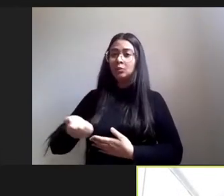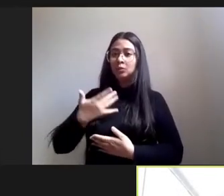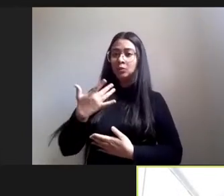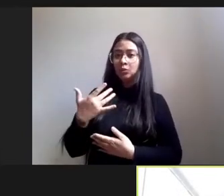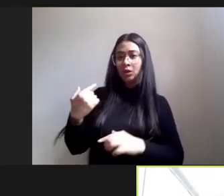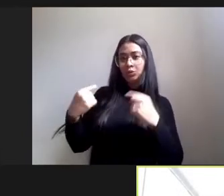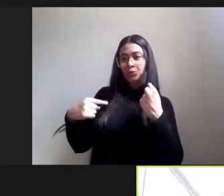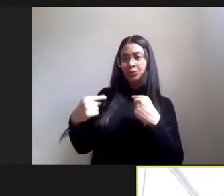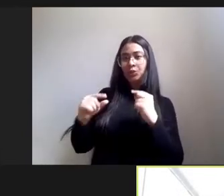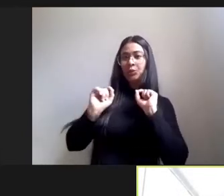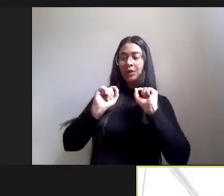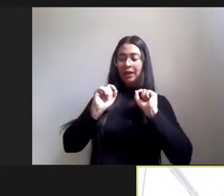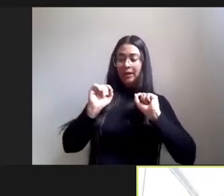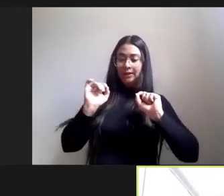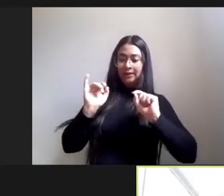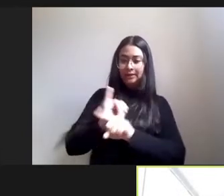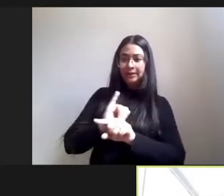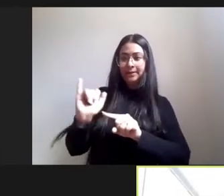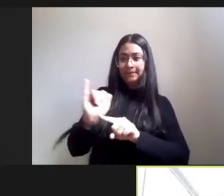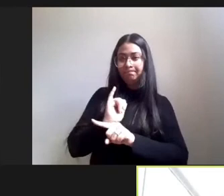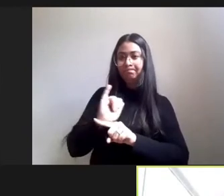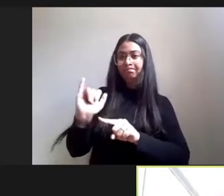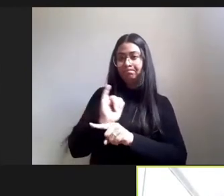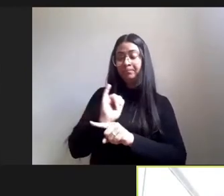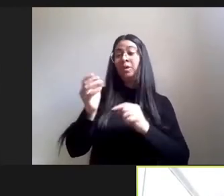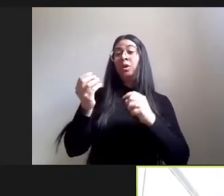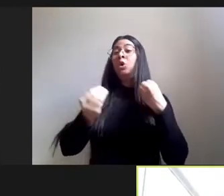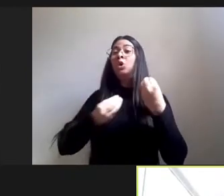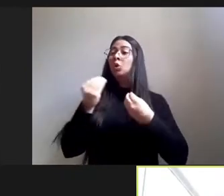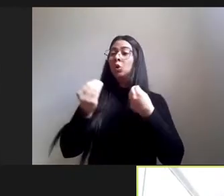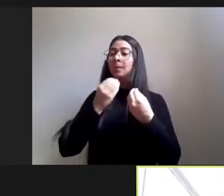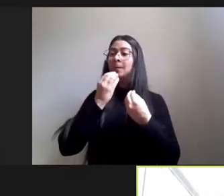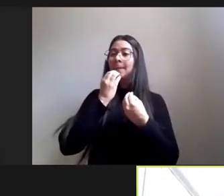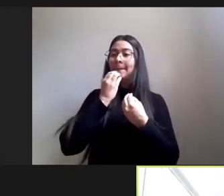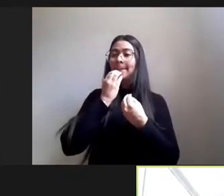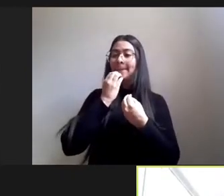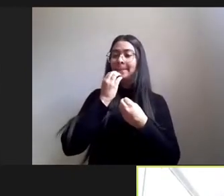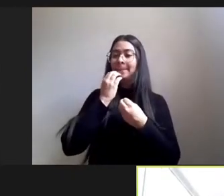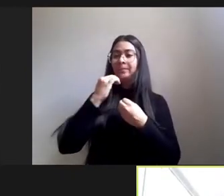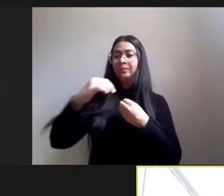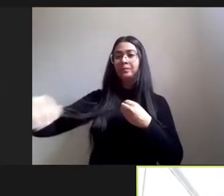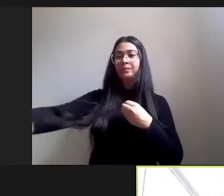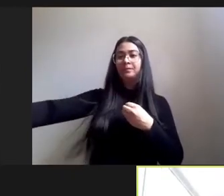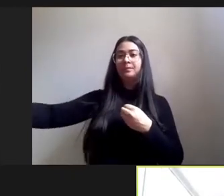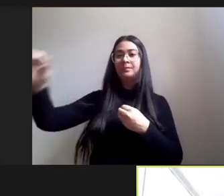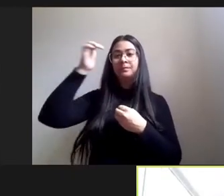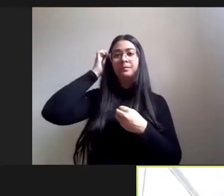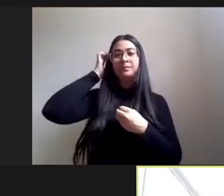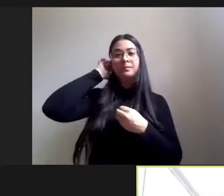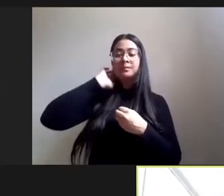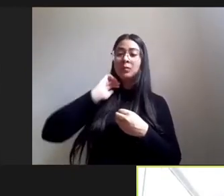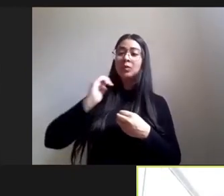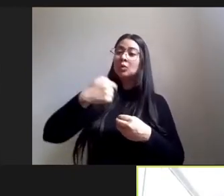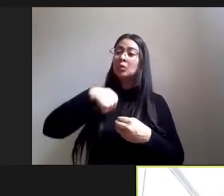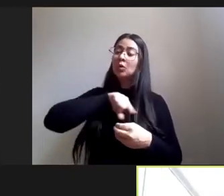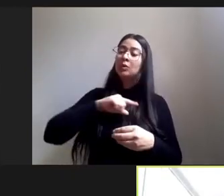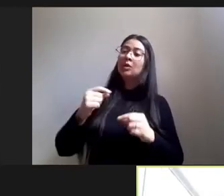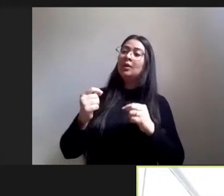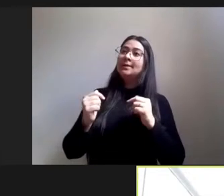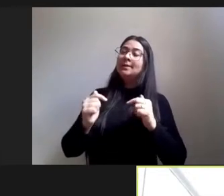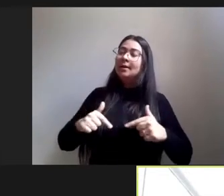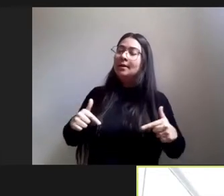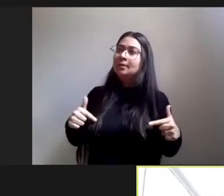estratégias né de como a gente vai enfrentar esse cenário e